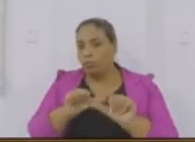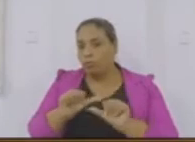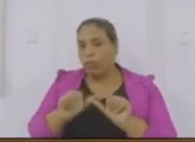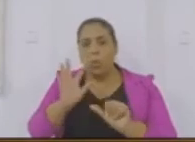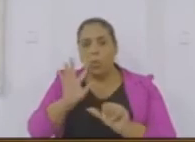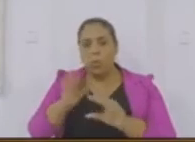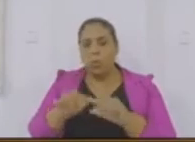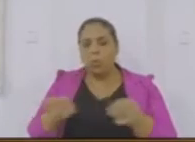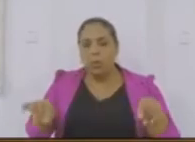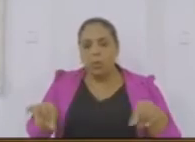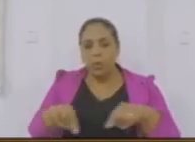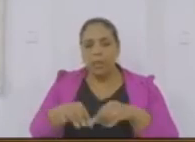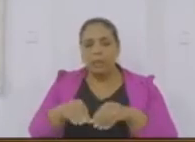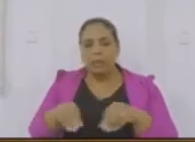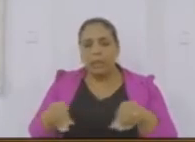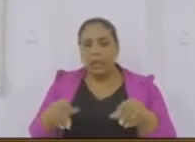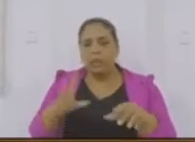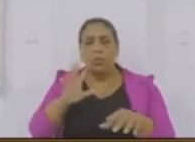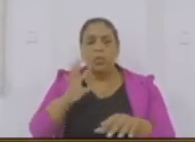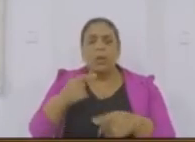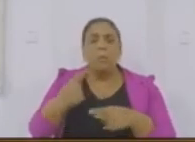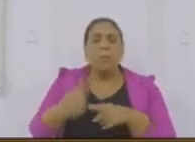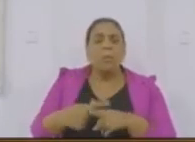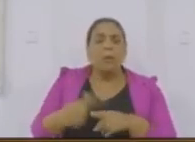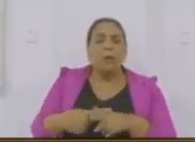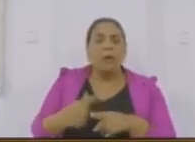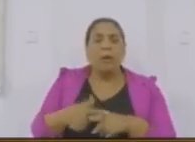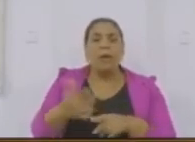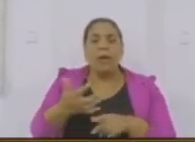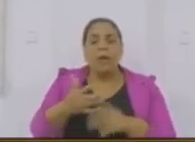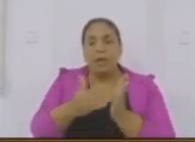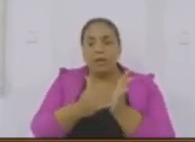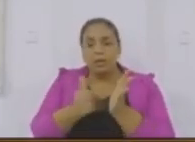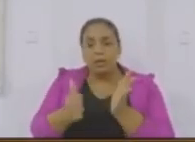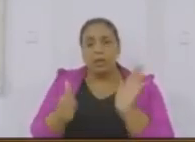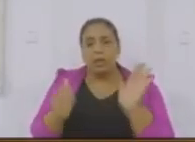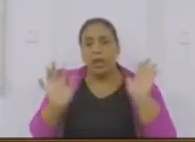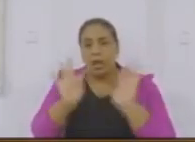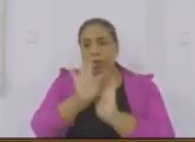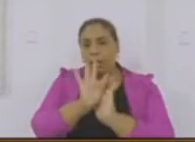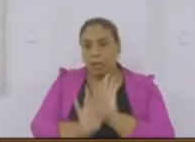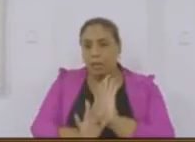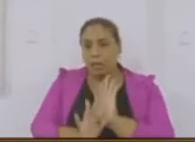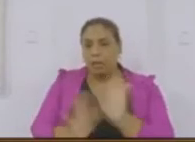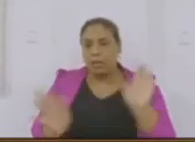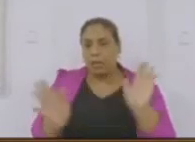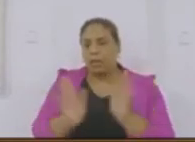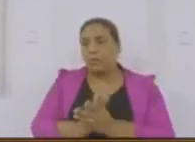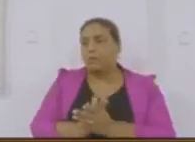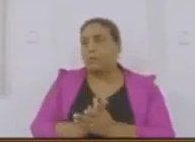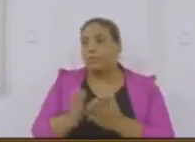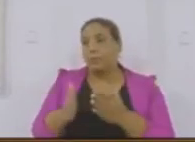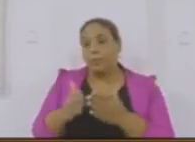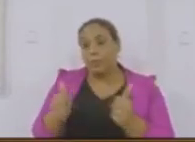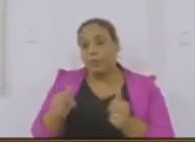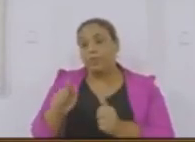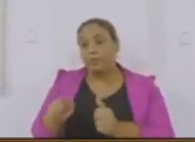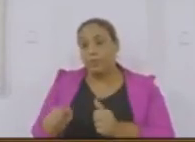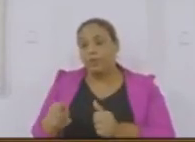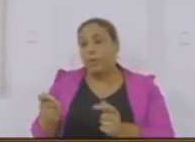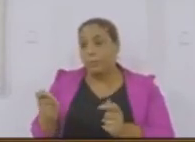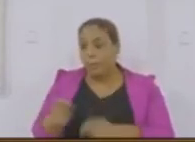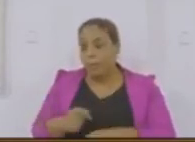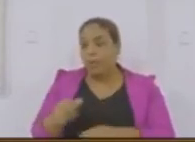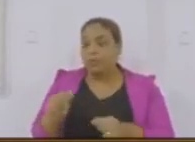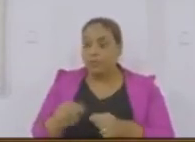entendi porque ele queria tirar isso. Aí, eu pedi que a Vossa Excelência providencie a